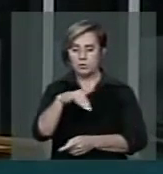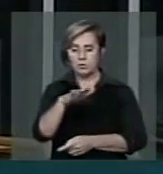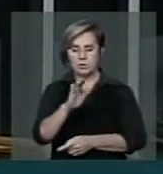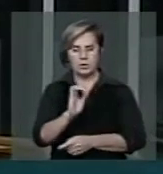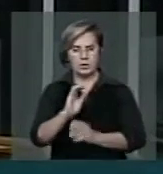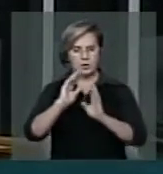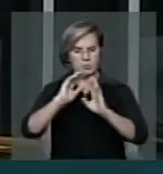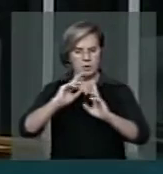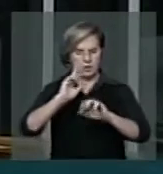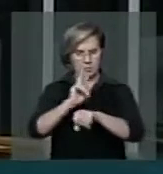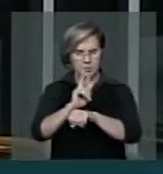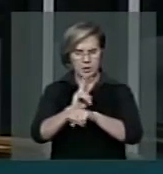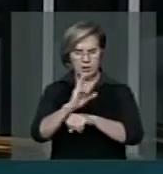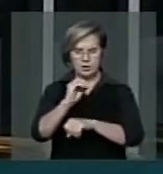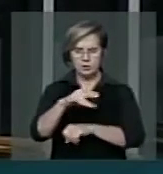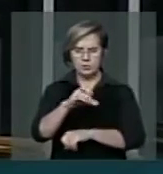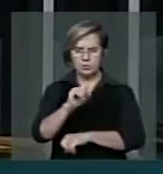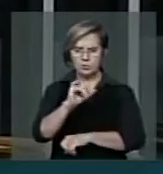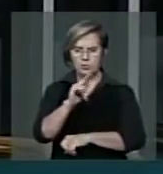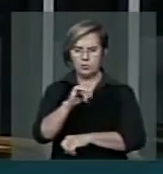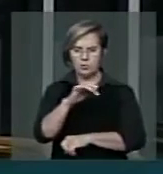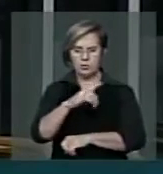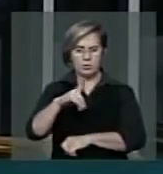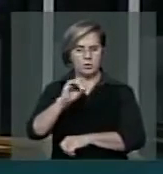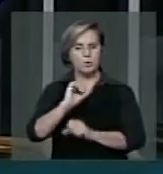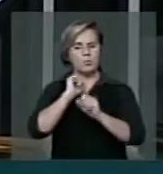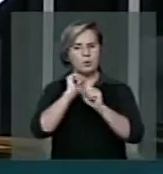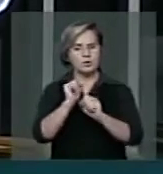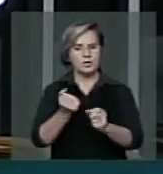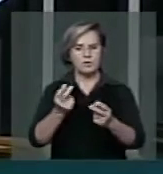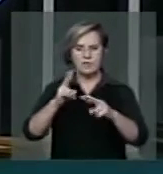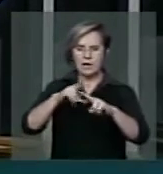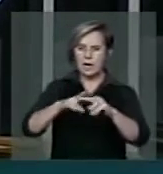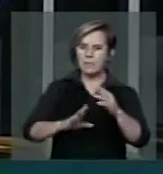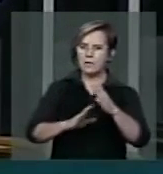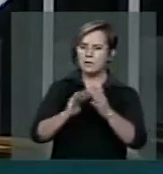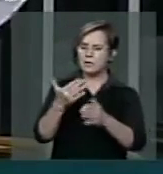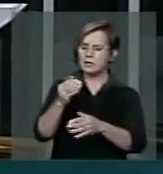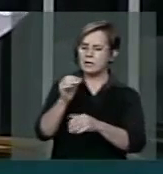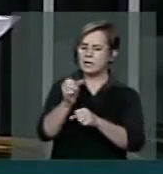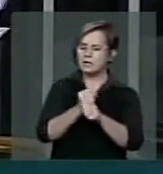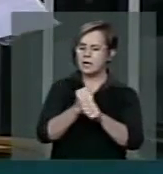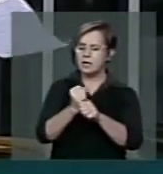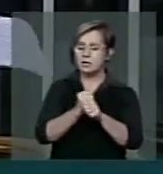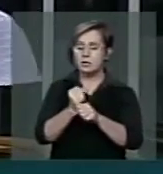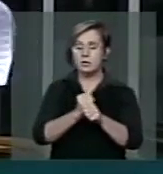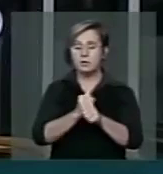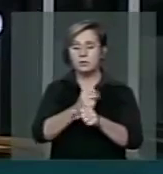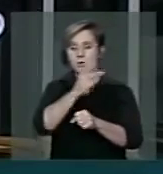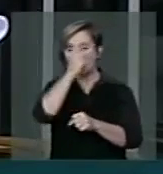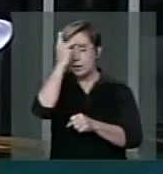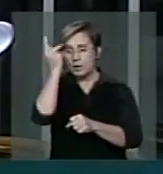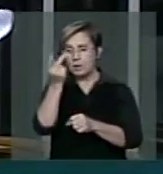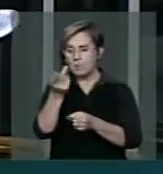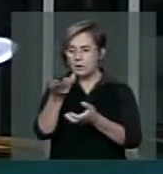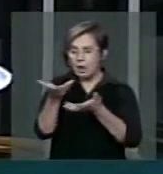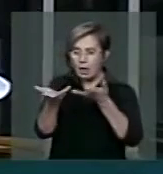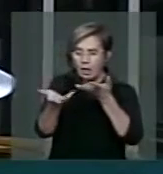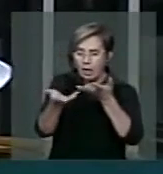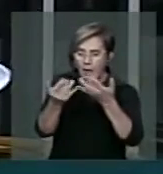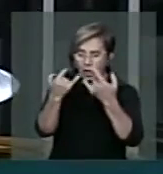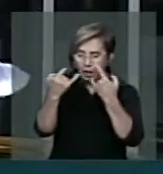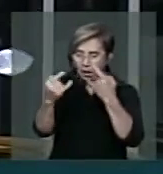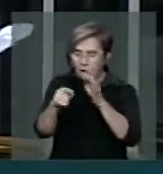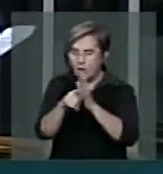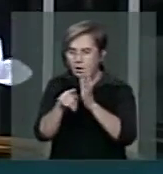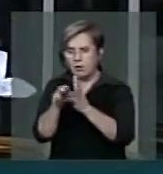empréstimo consignado, elevando a pena até 10 anos de prisão para que alicia a idosos a contrair empréstimo. Faça esse apelo.